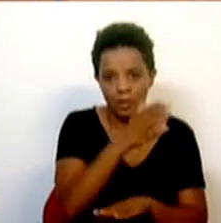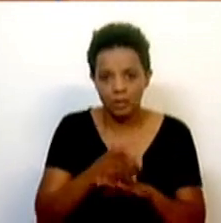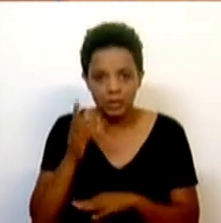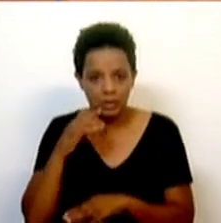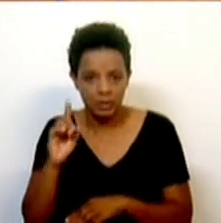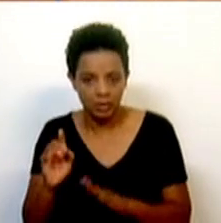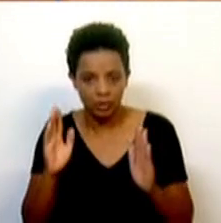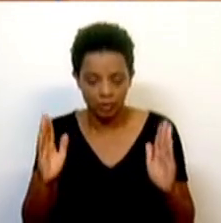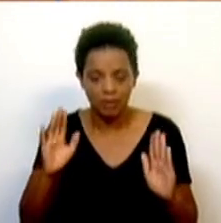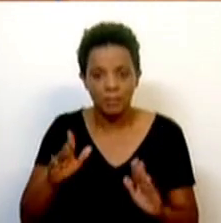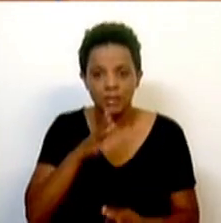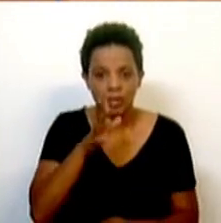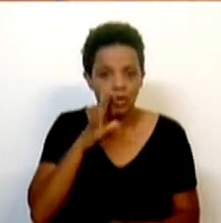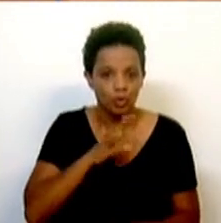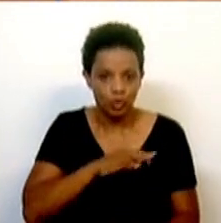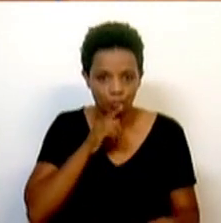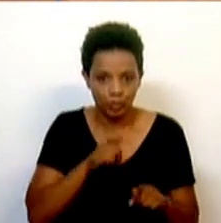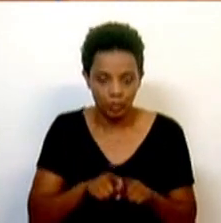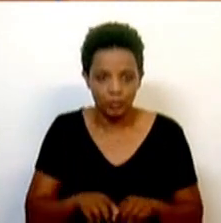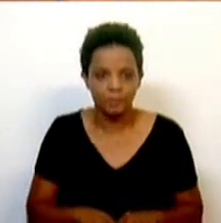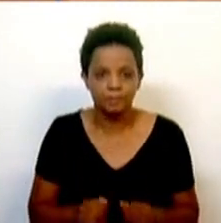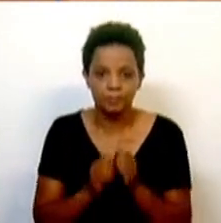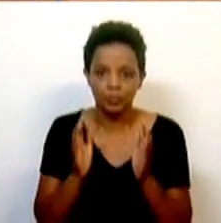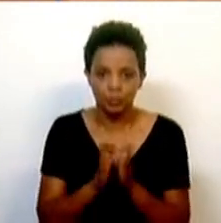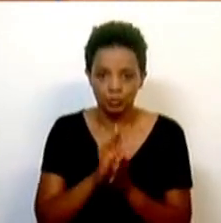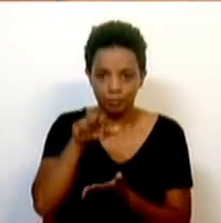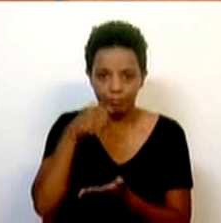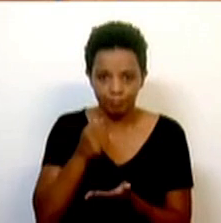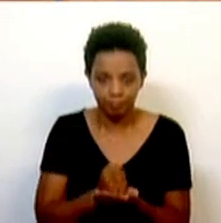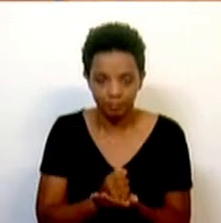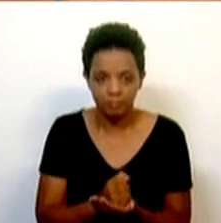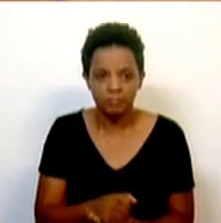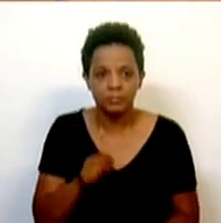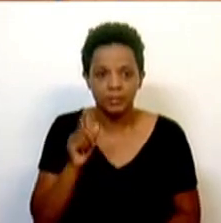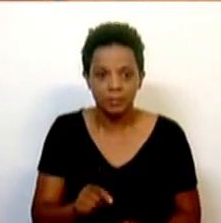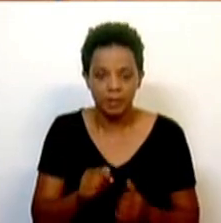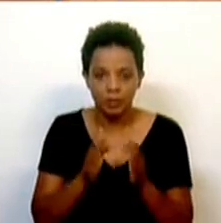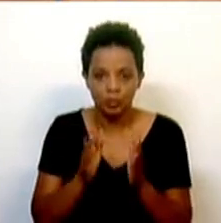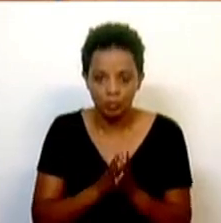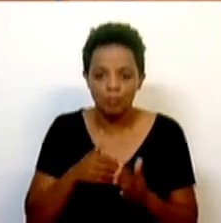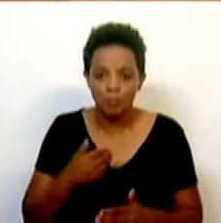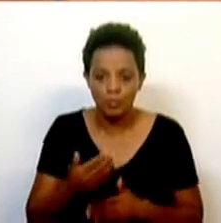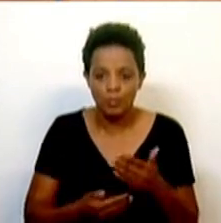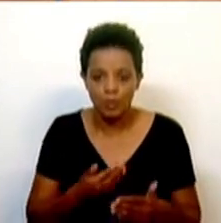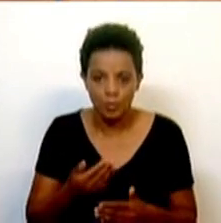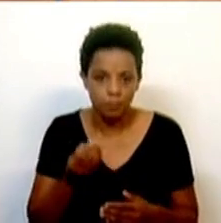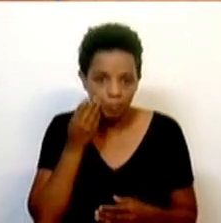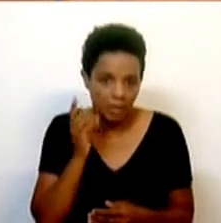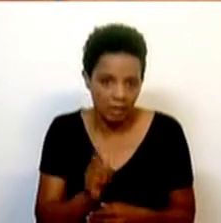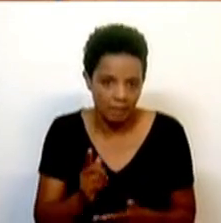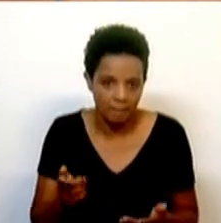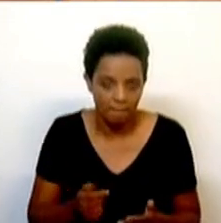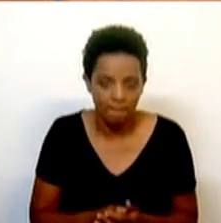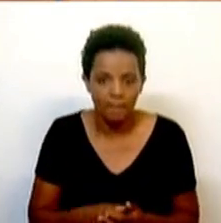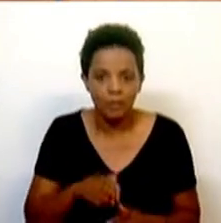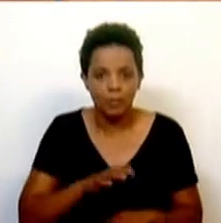garantir aos senhores deputados que estará tudo concluído e que está tudo a ser feito como não podia deixar de ser